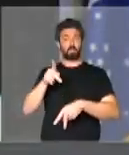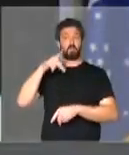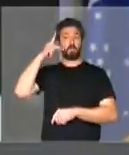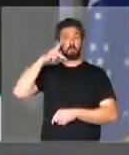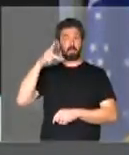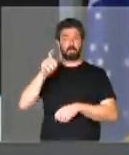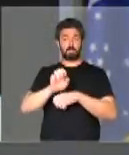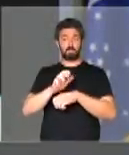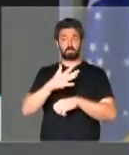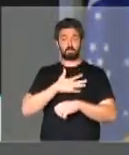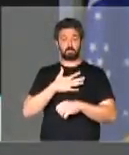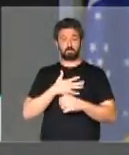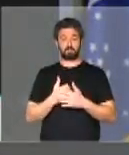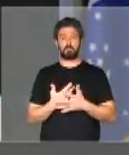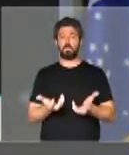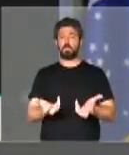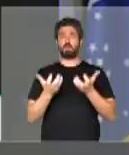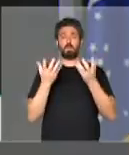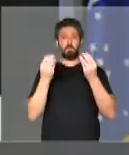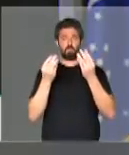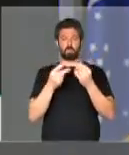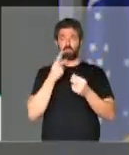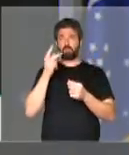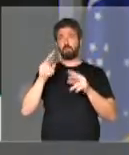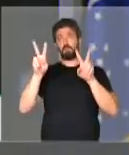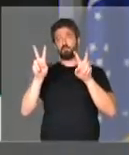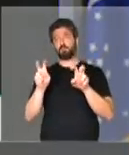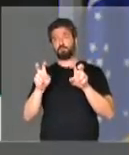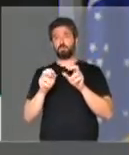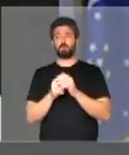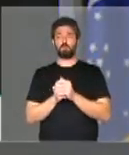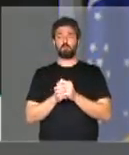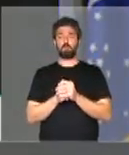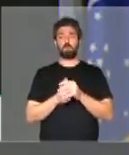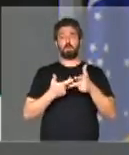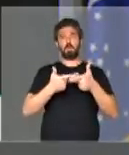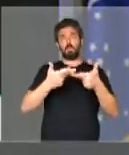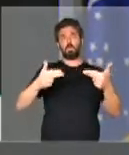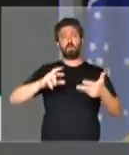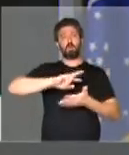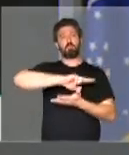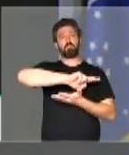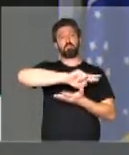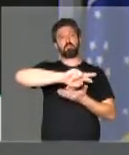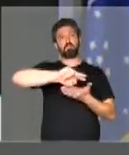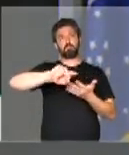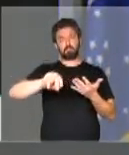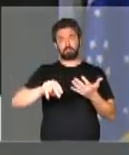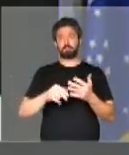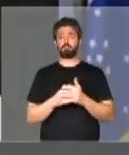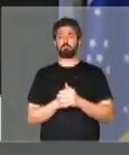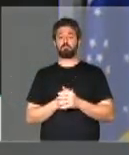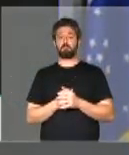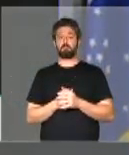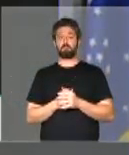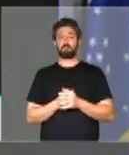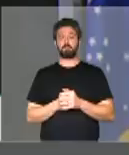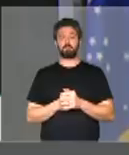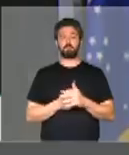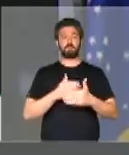minha Paraíba. Gostaria muito de estar falando sobre outros temas, outras pautas,